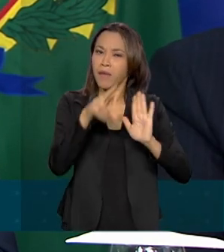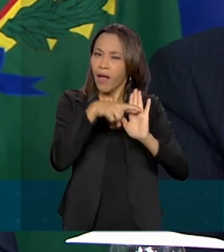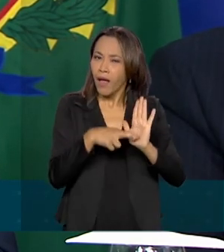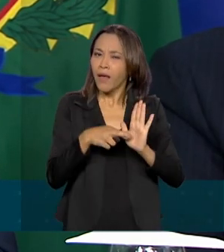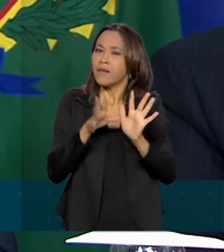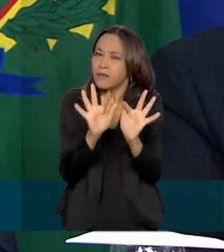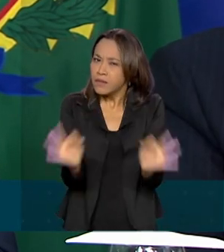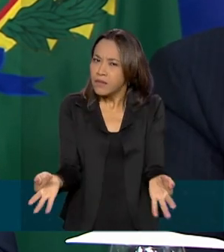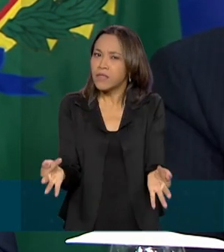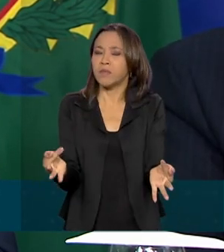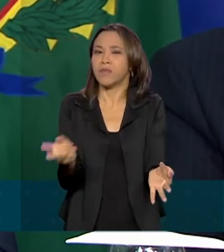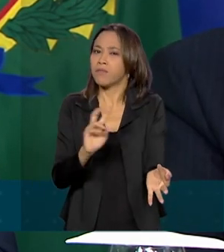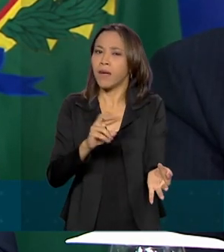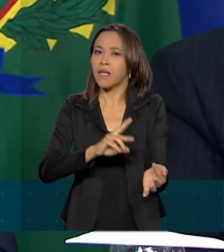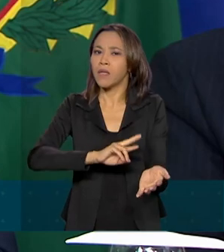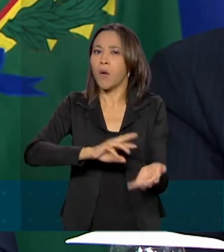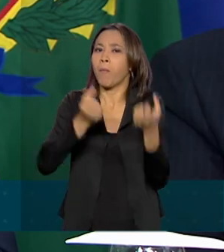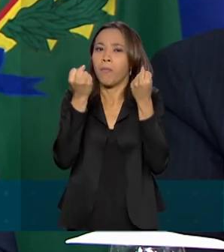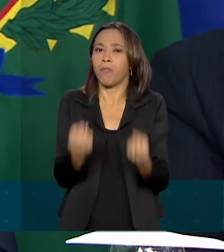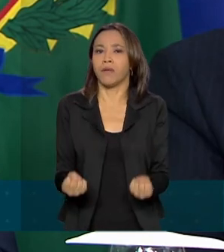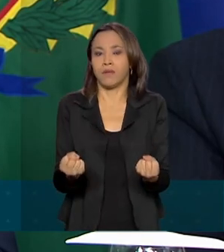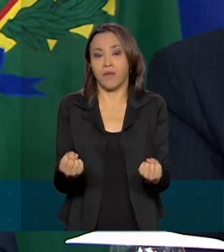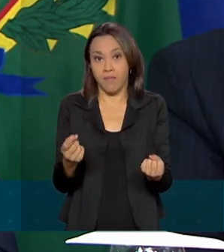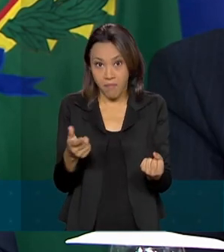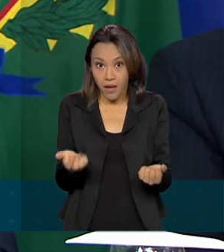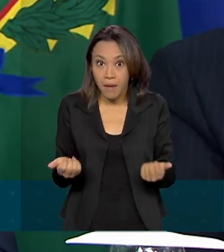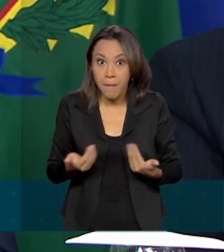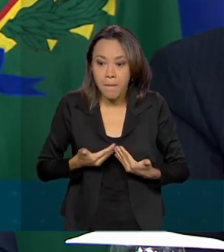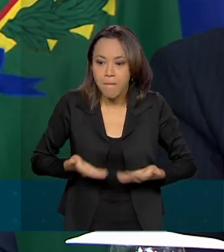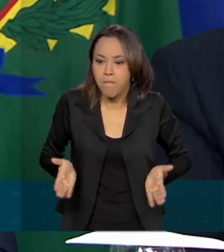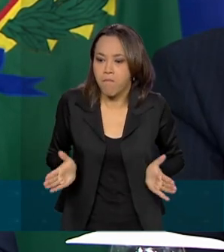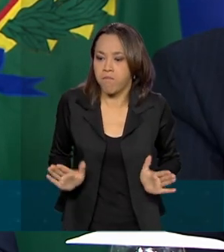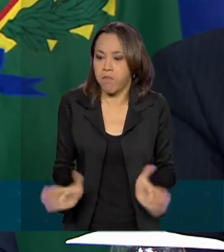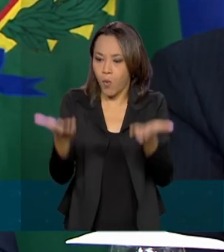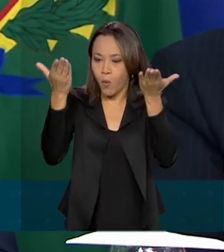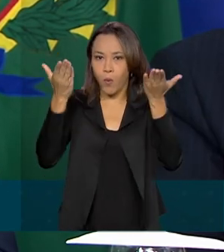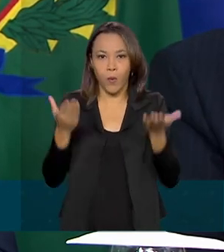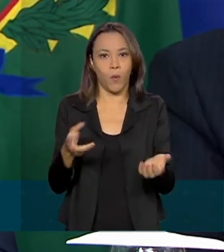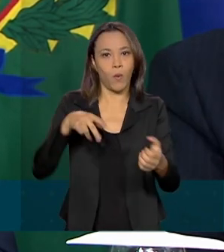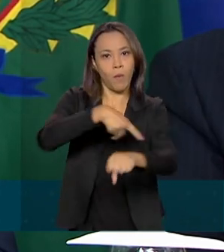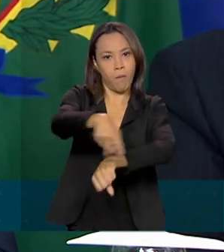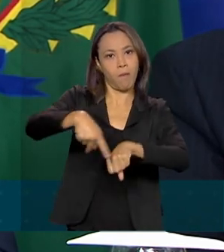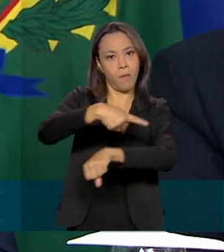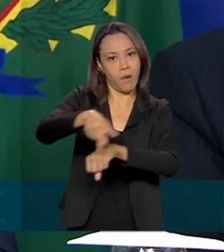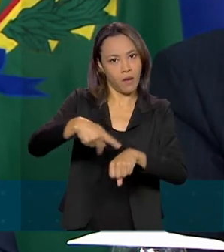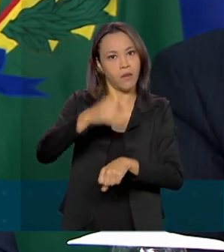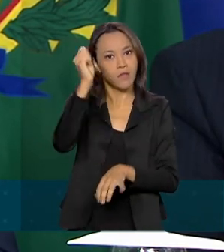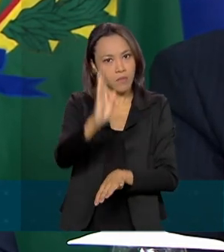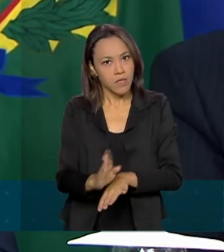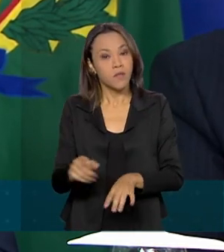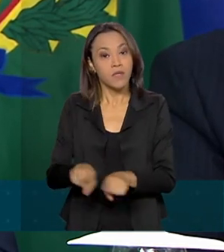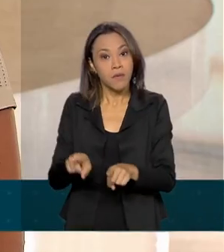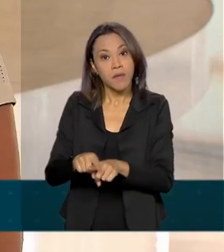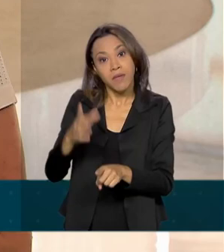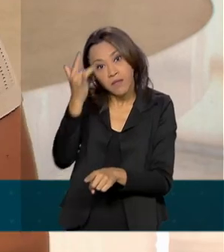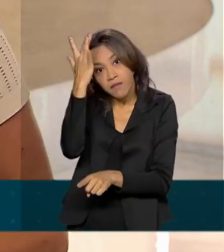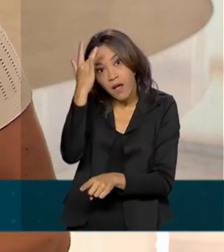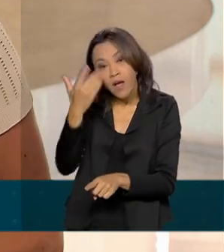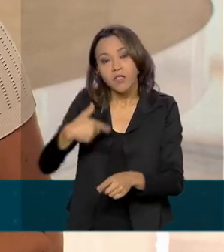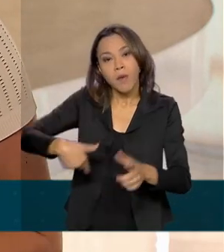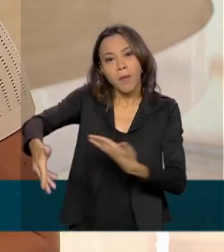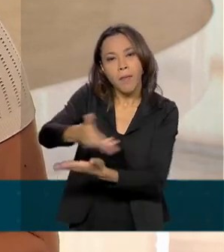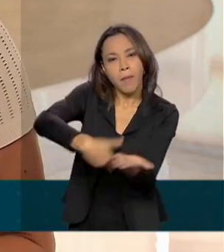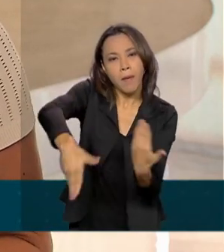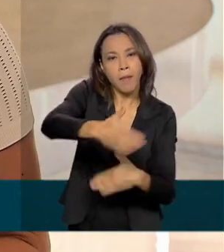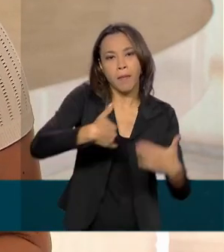onerosos para destravar o imenso potencial do Brasil e facilitar o trabalho da iniciativa privada. O